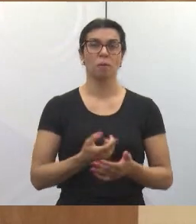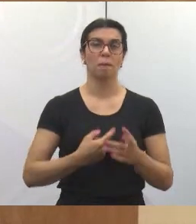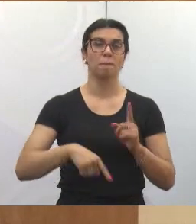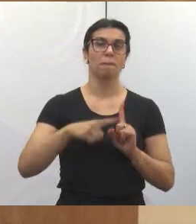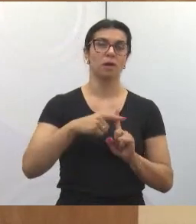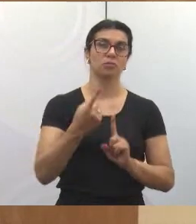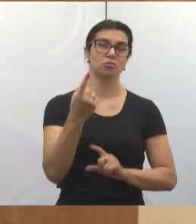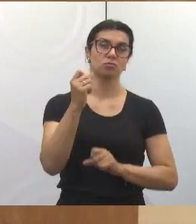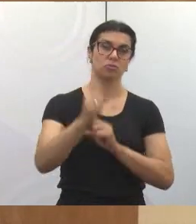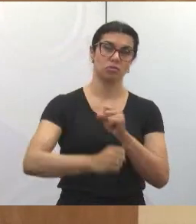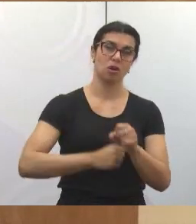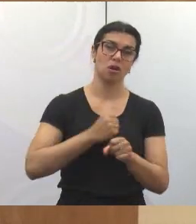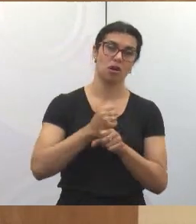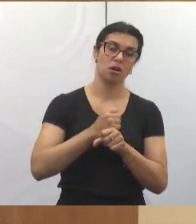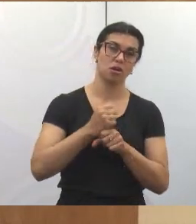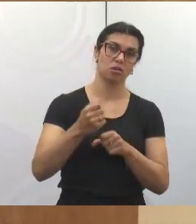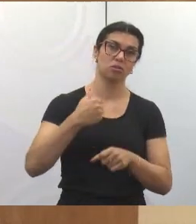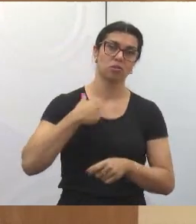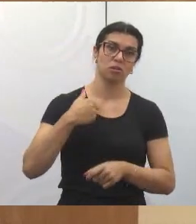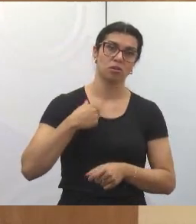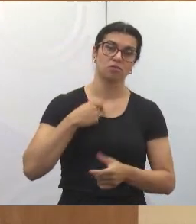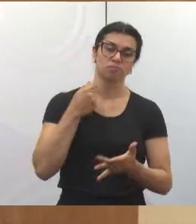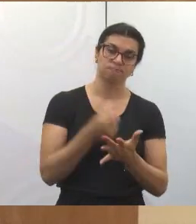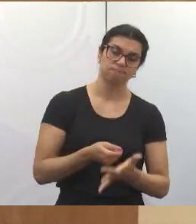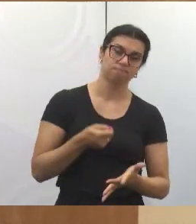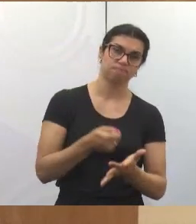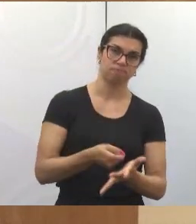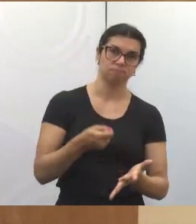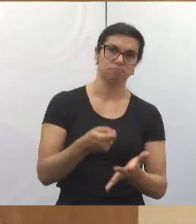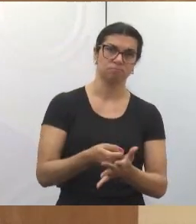Câmara, a reforma do educamais Trianon,